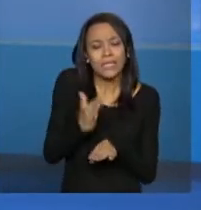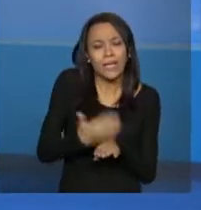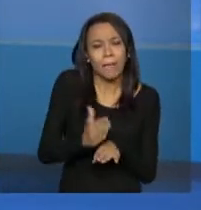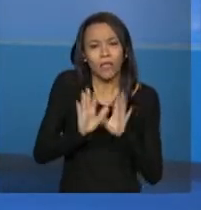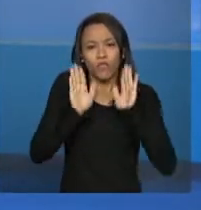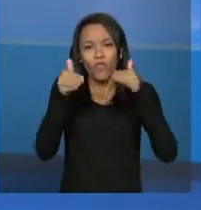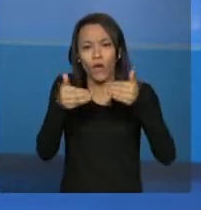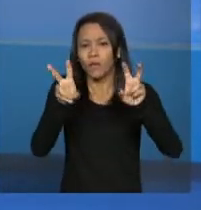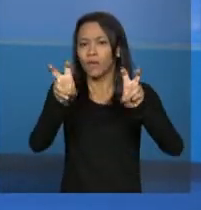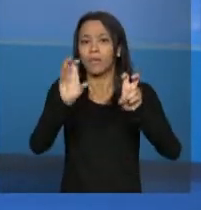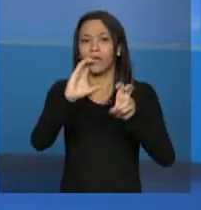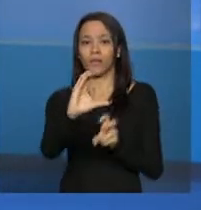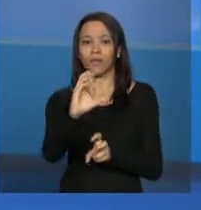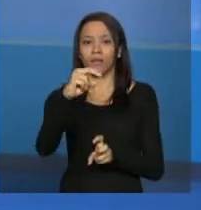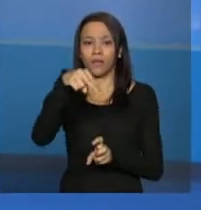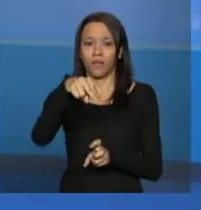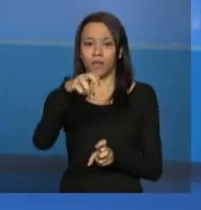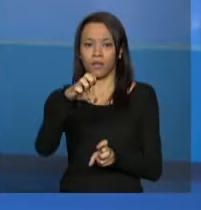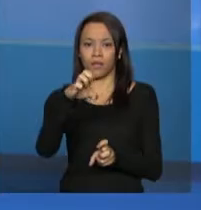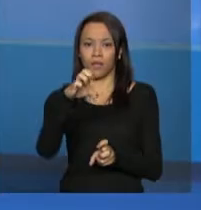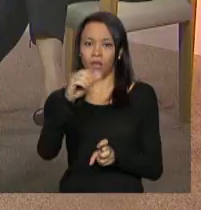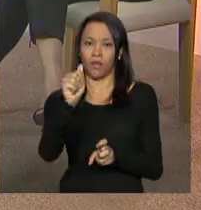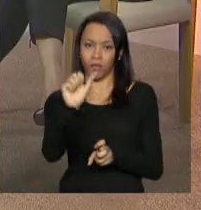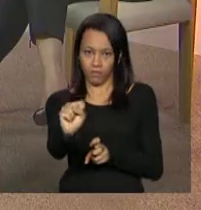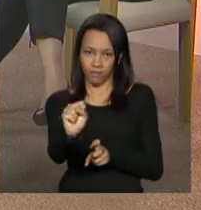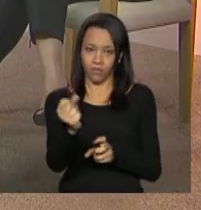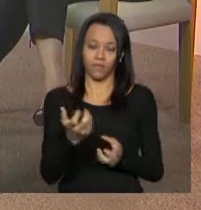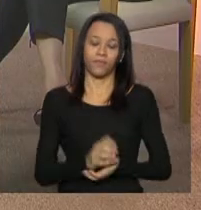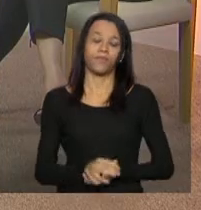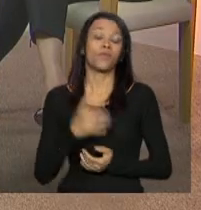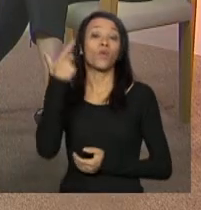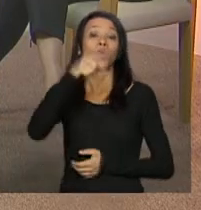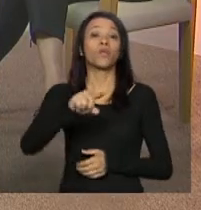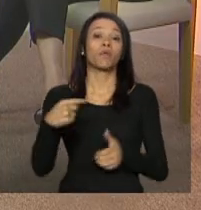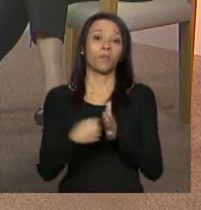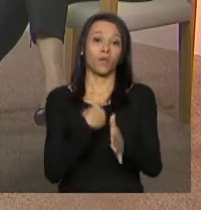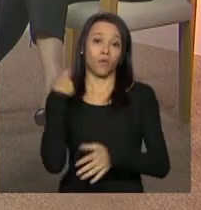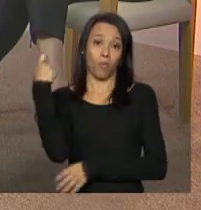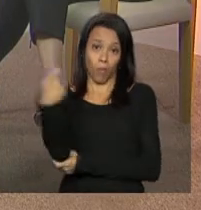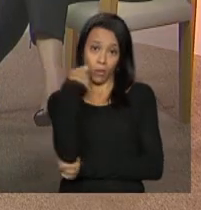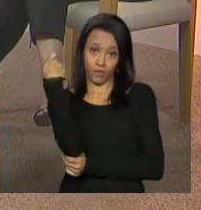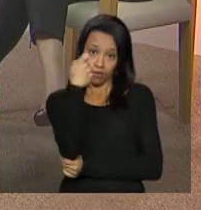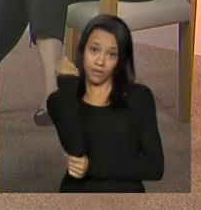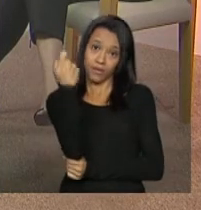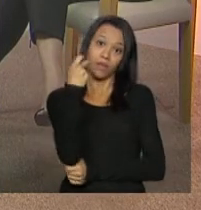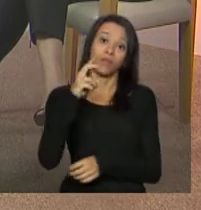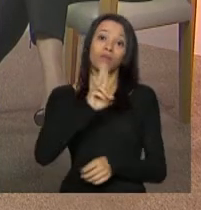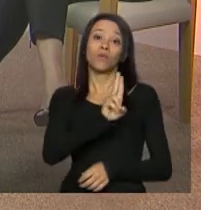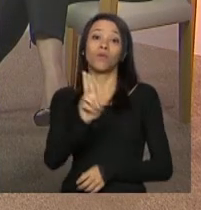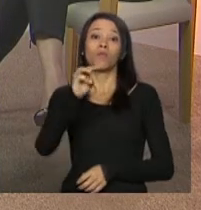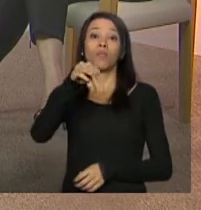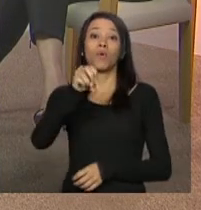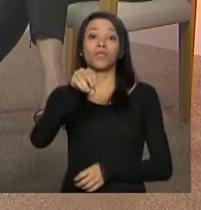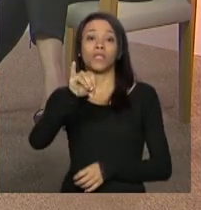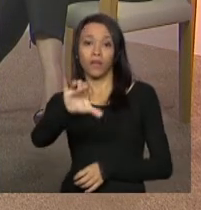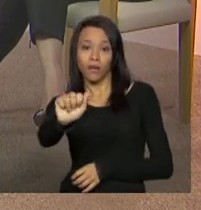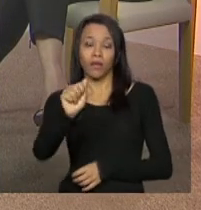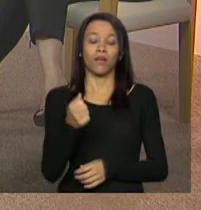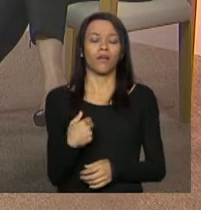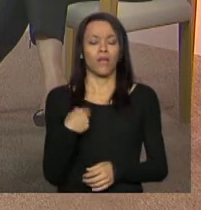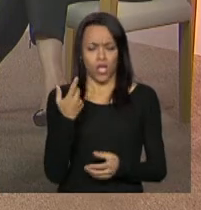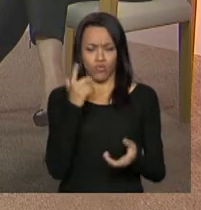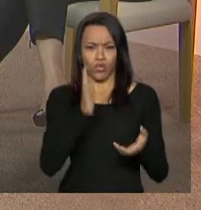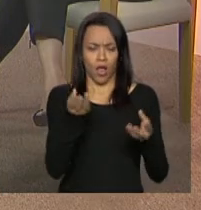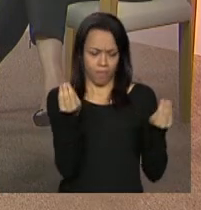esse tema nas viagens que fazemos Bom, agora a pergunta vem de Porto Alegre Rio Grande do Sul Mônica Vieira concluir todos os cadastros